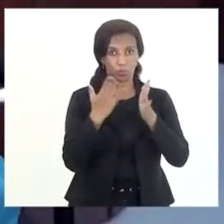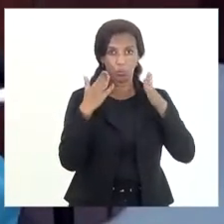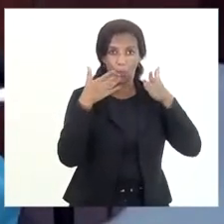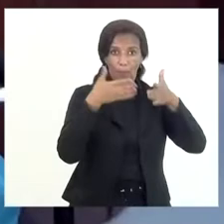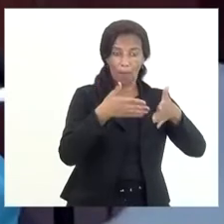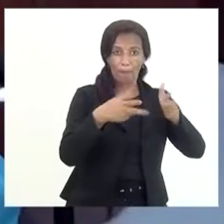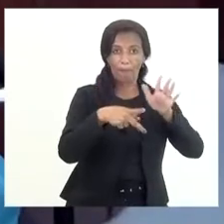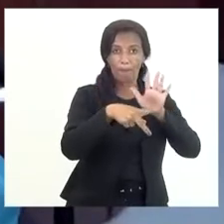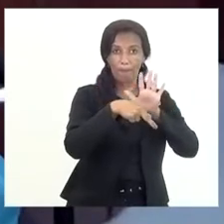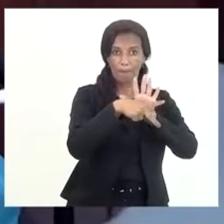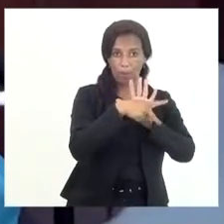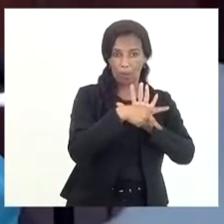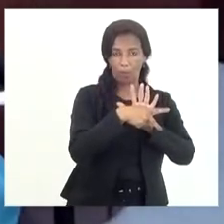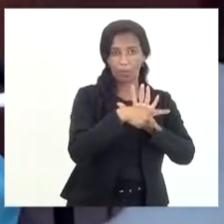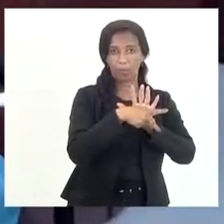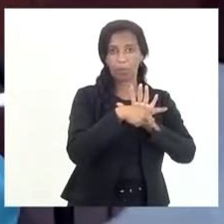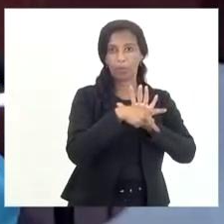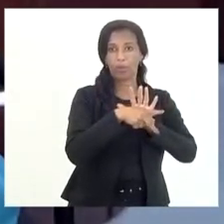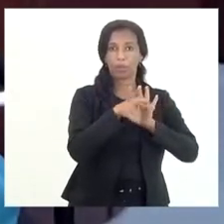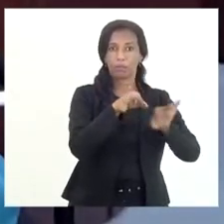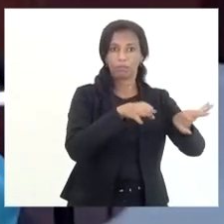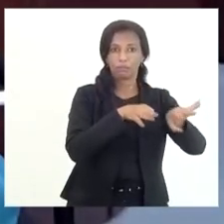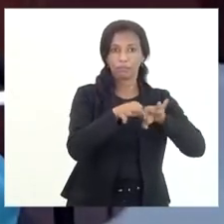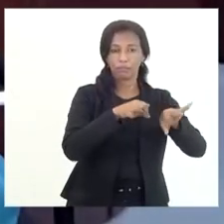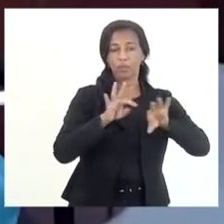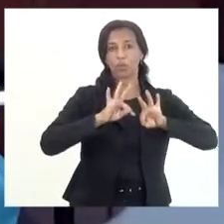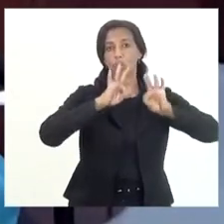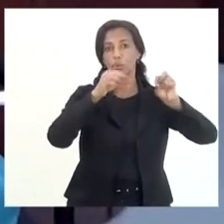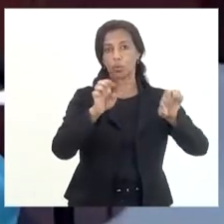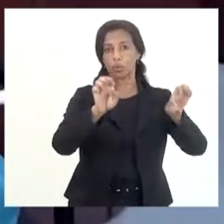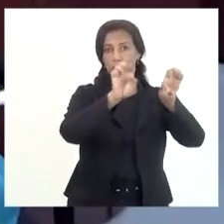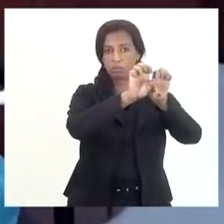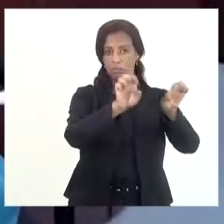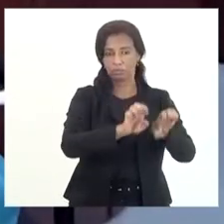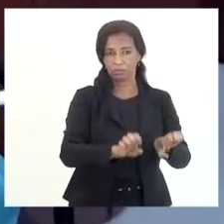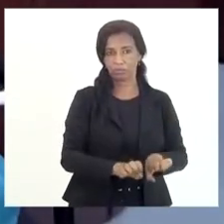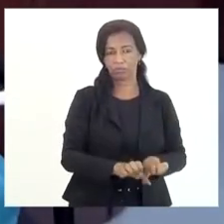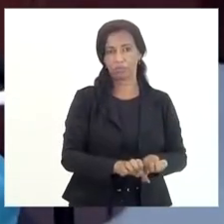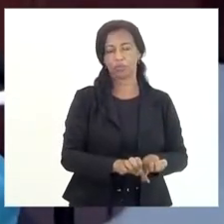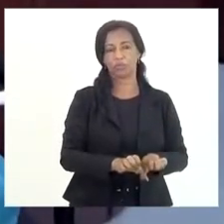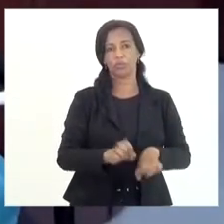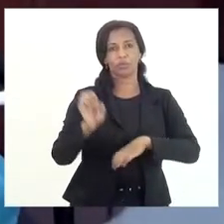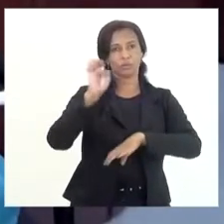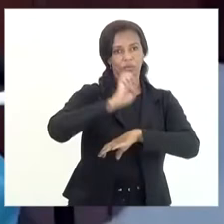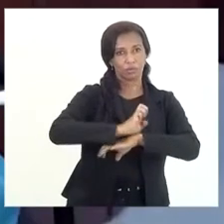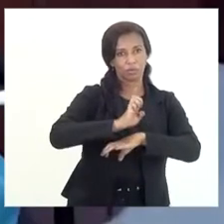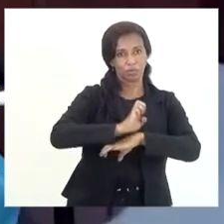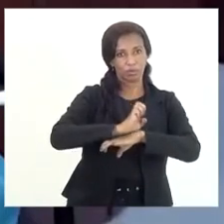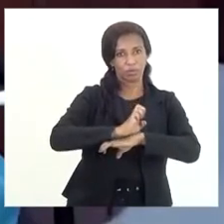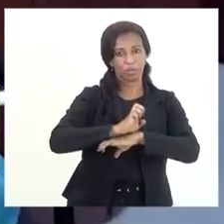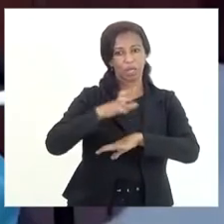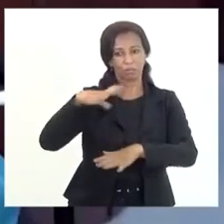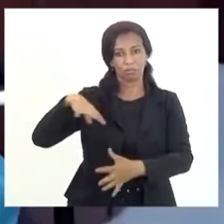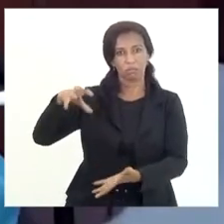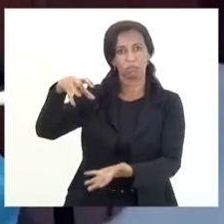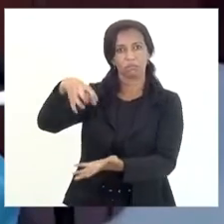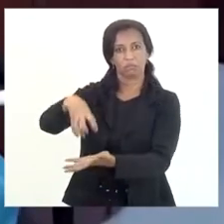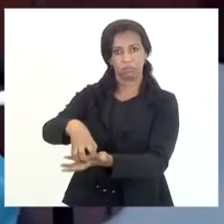aprimorar, junto com toda a estrutura do Estado, a atuação nesse setor.